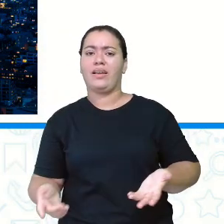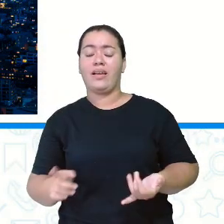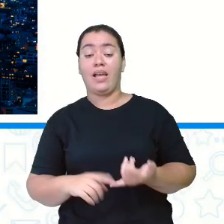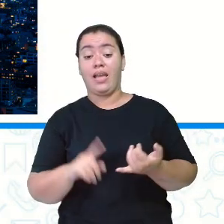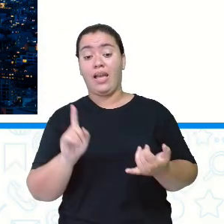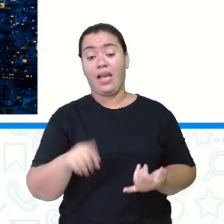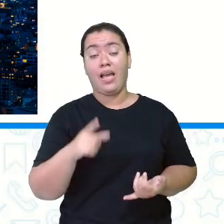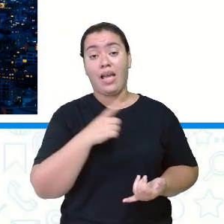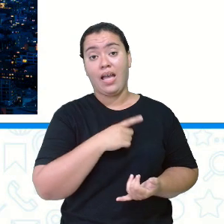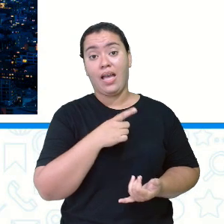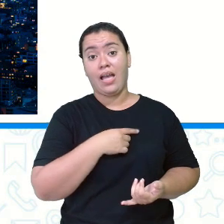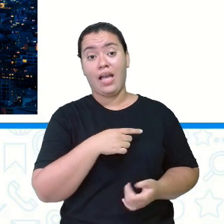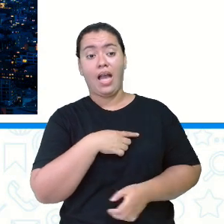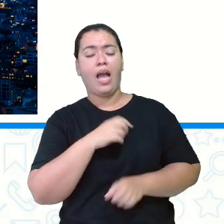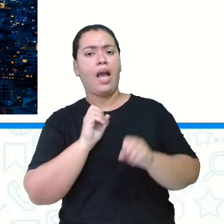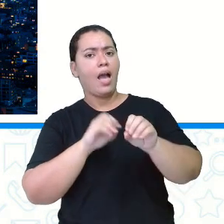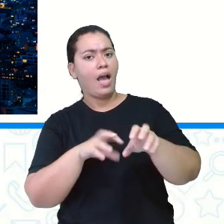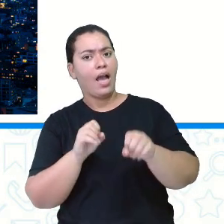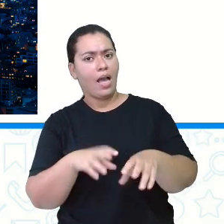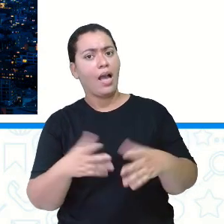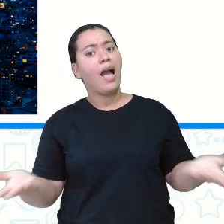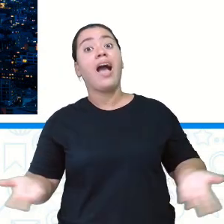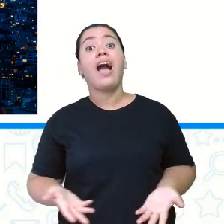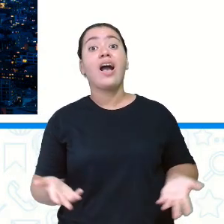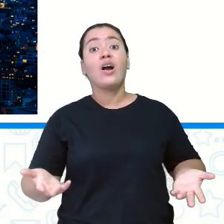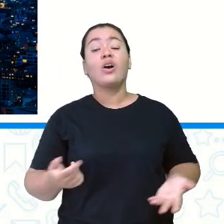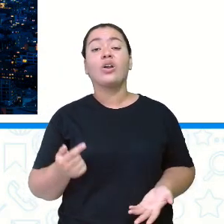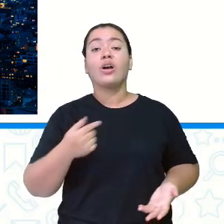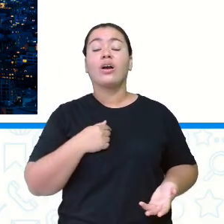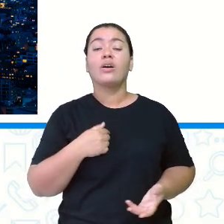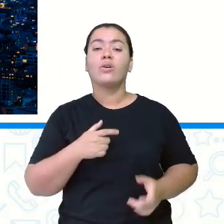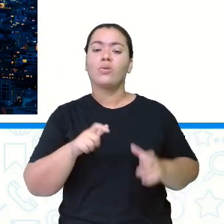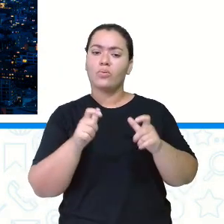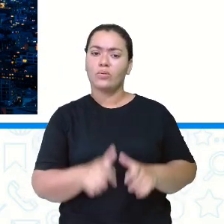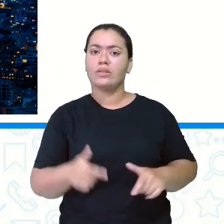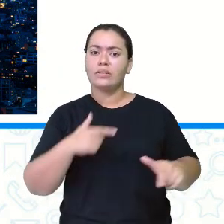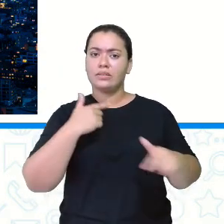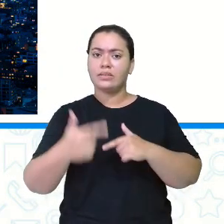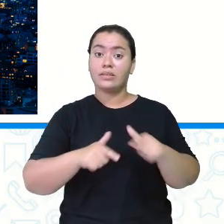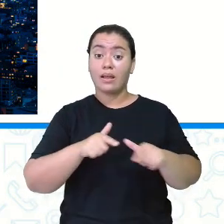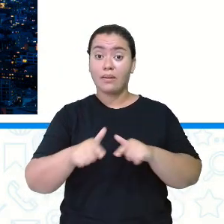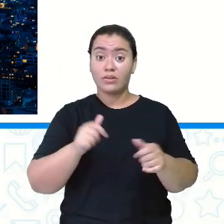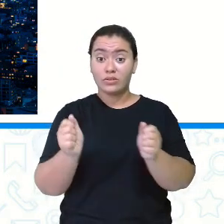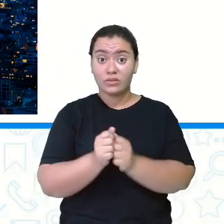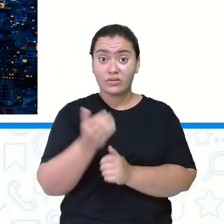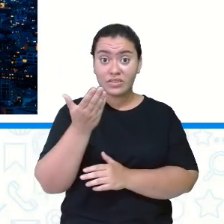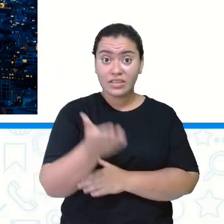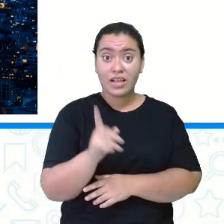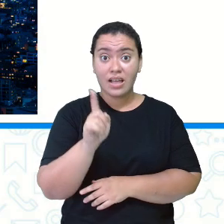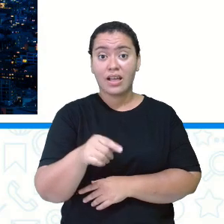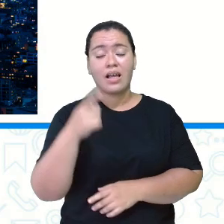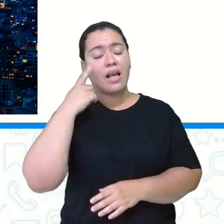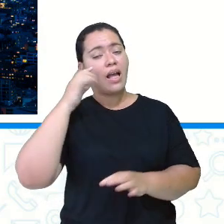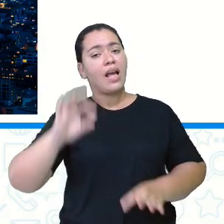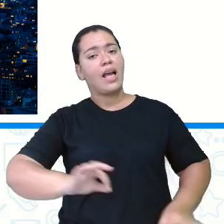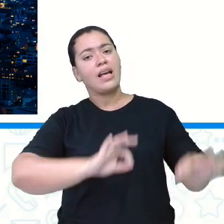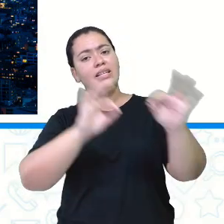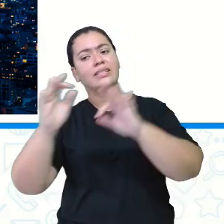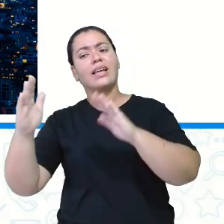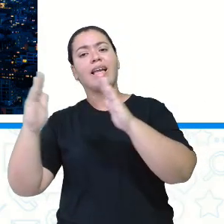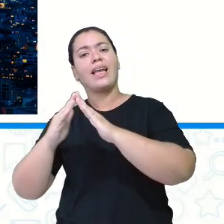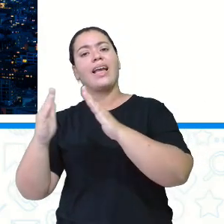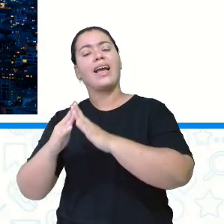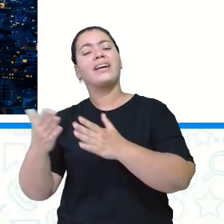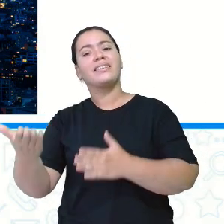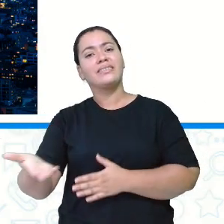desde a aula, principalmente... Veja, hoje aqui eu estou trabalhando com vocês uma aula onde vocês podem assistir em casa,